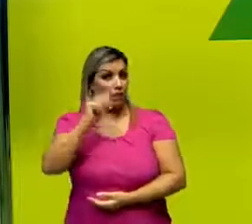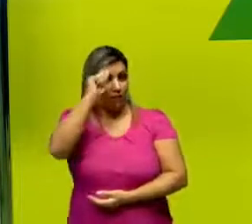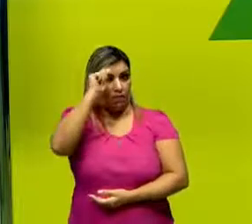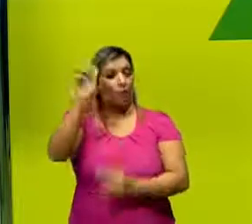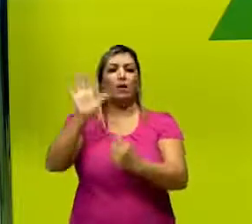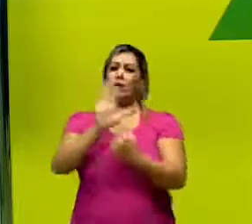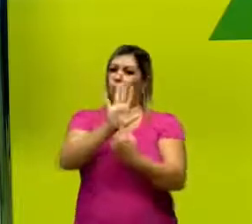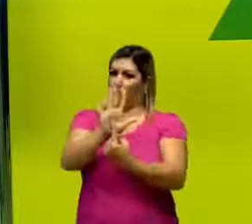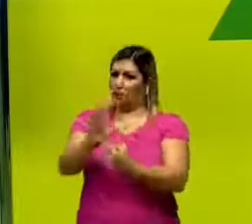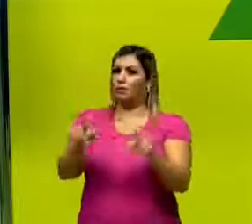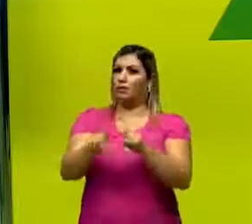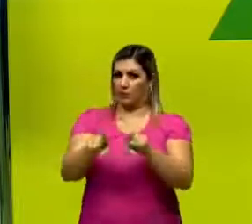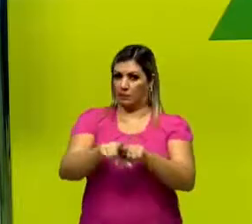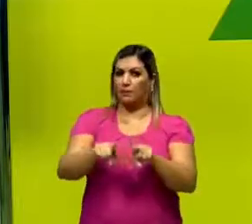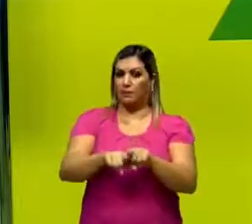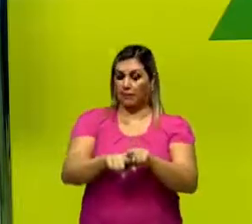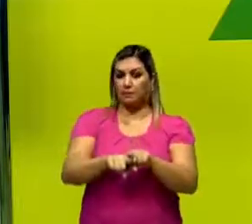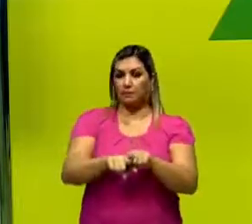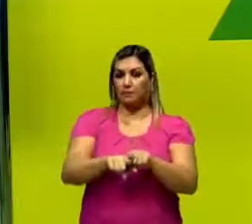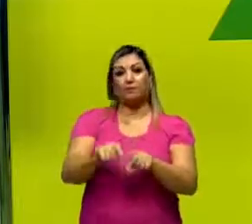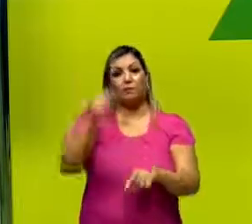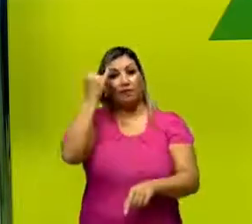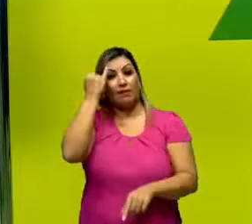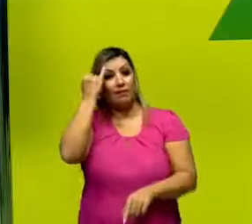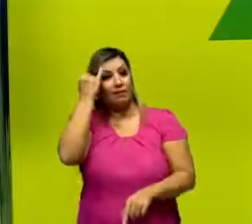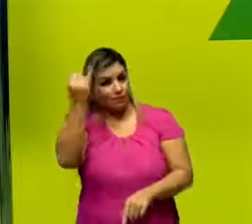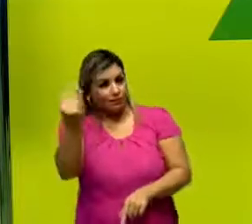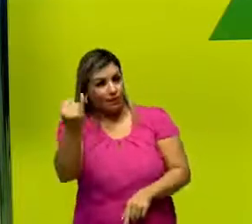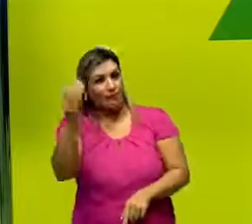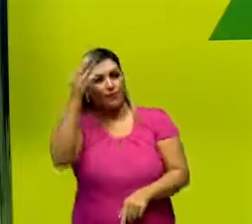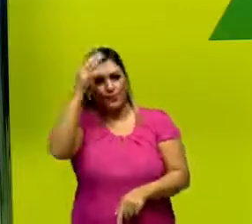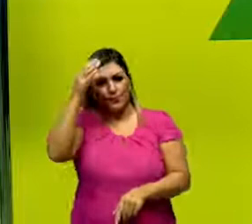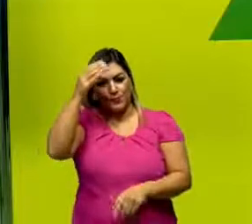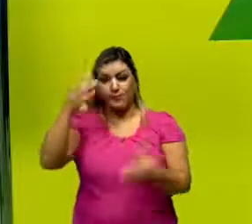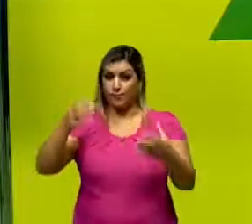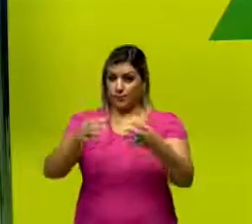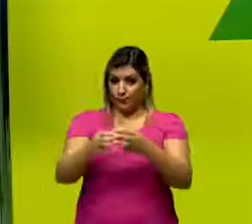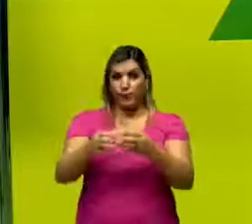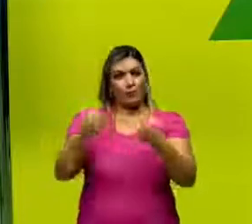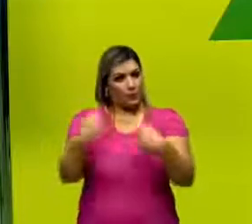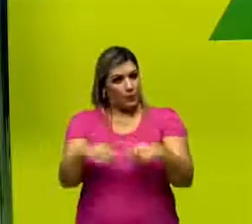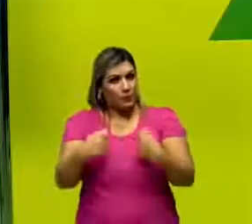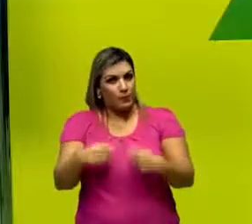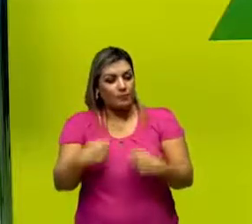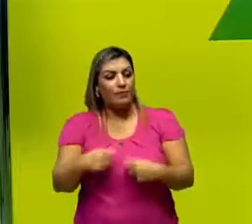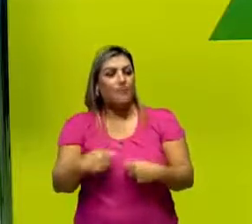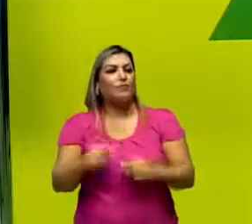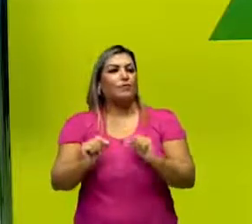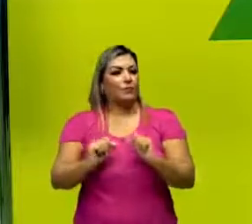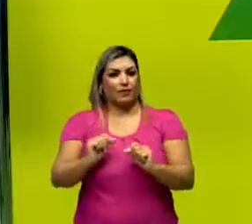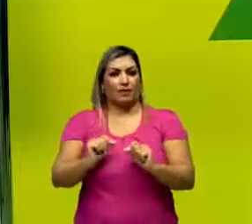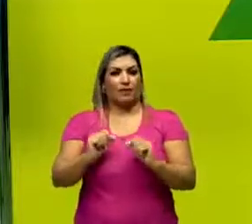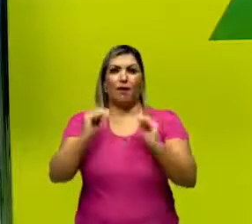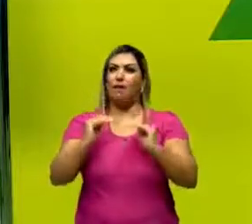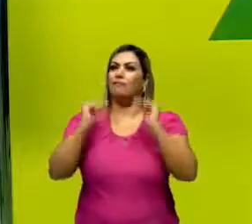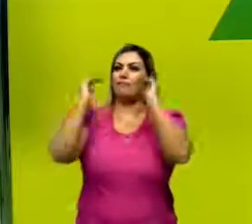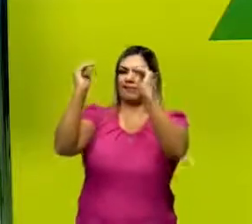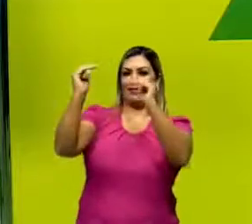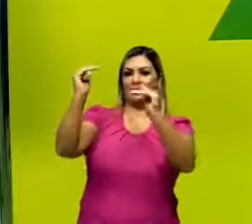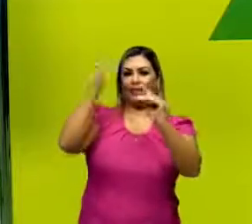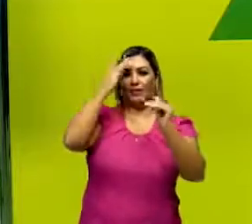também apresentar pra gente a ideia de que essa consciência coletiva, ela precisa estar acima dos